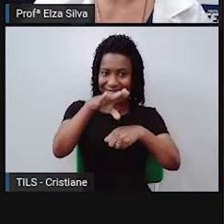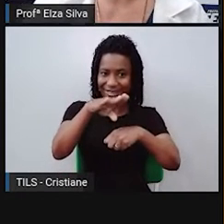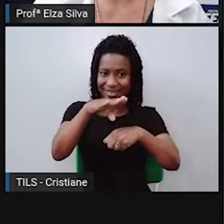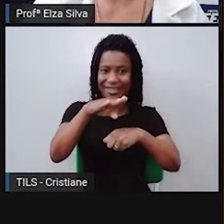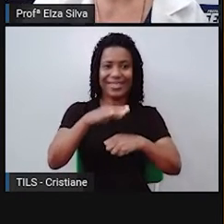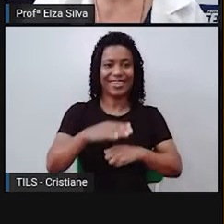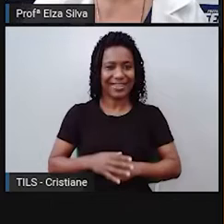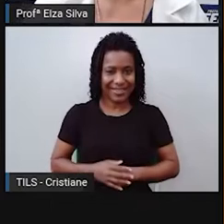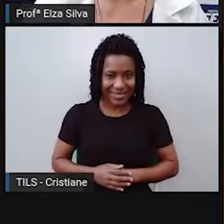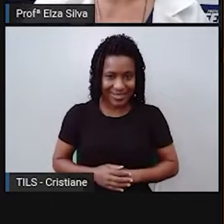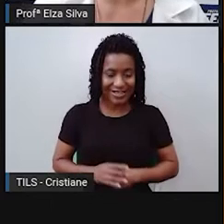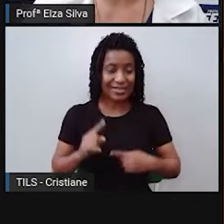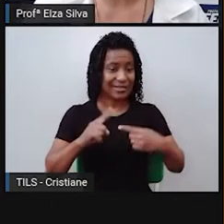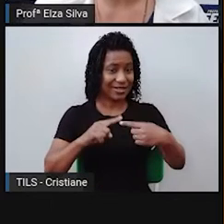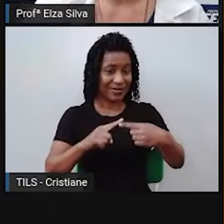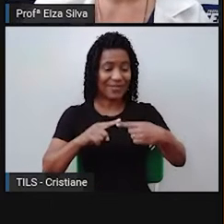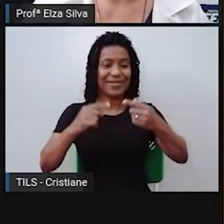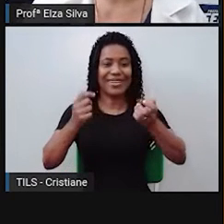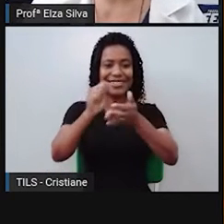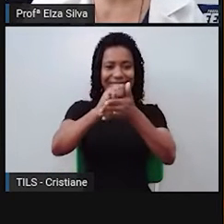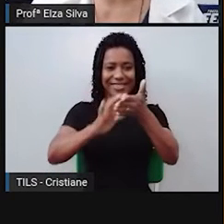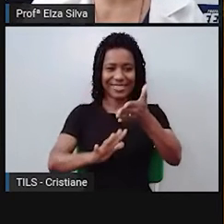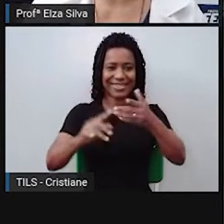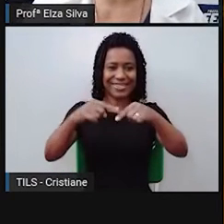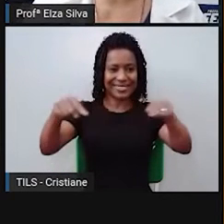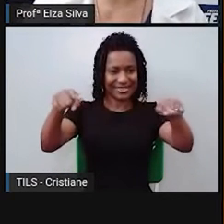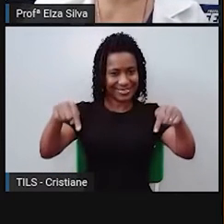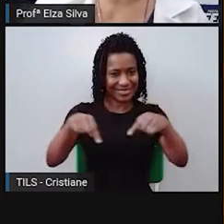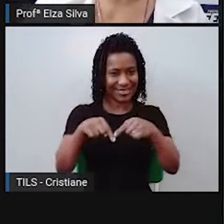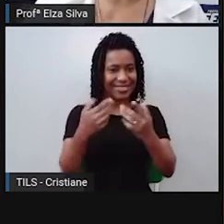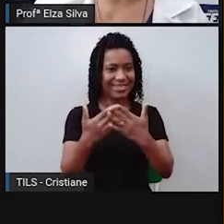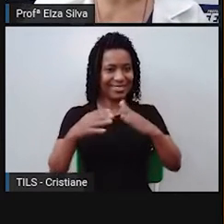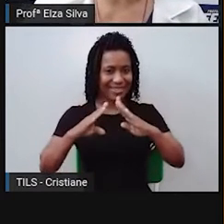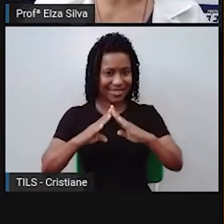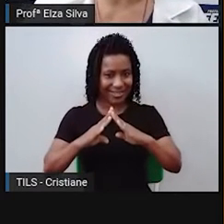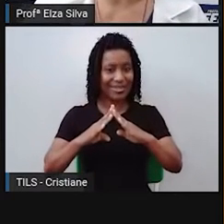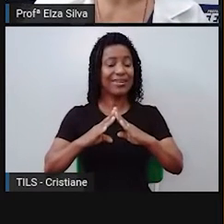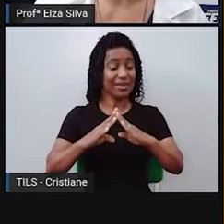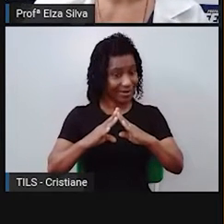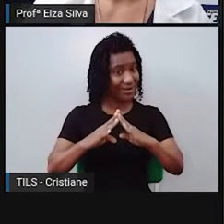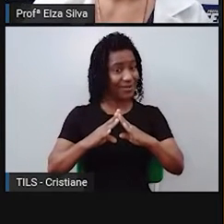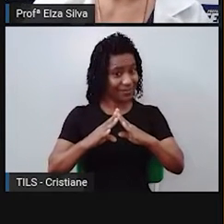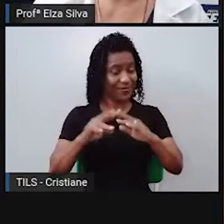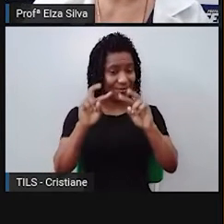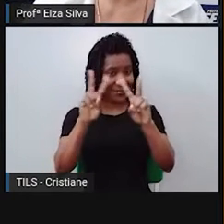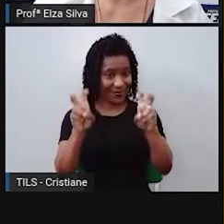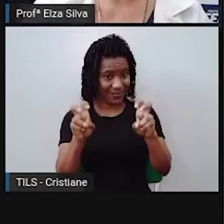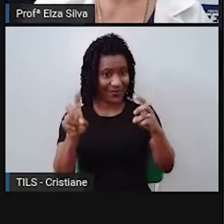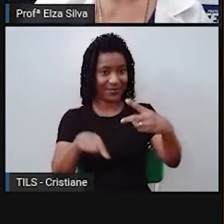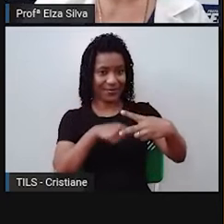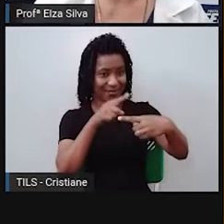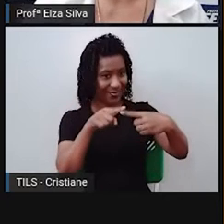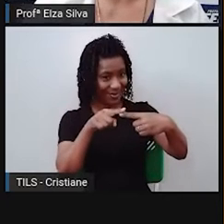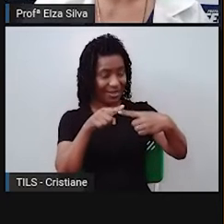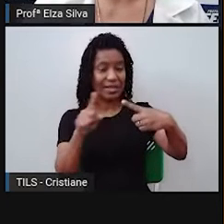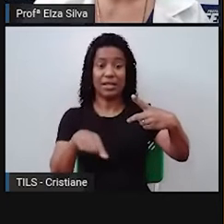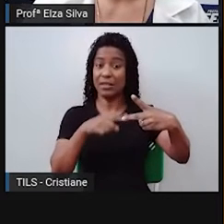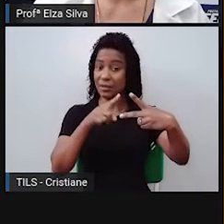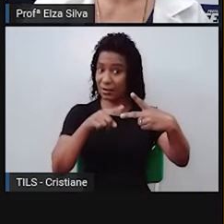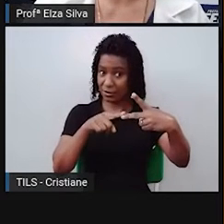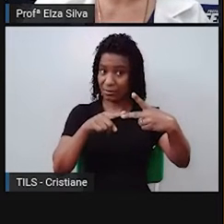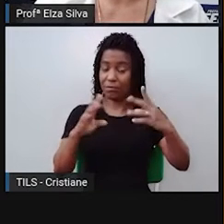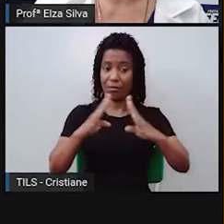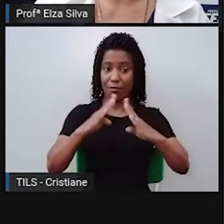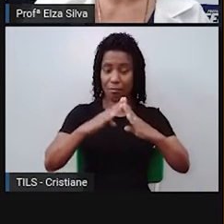for realizar atividades de classe, coloque o título Class Ecclesiçais. Se for atividade de casa,